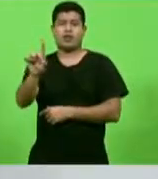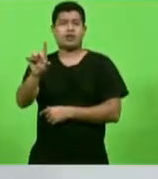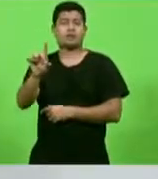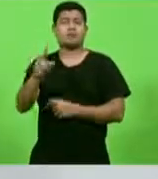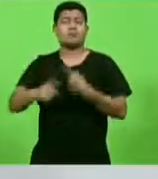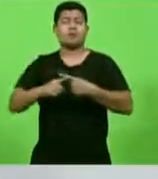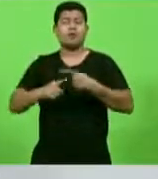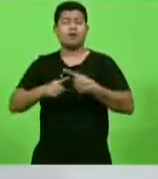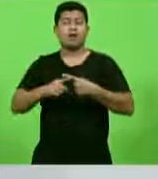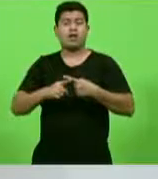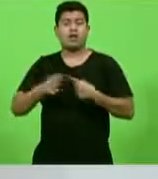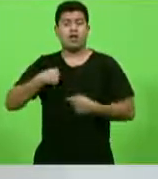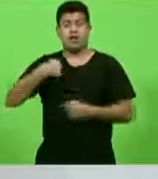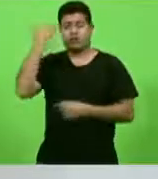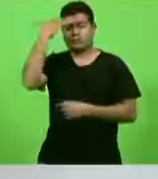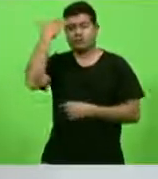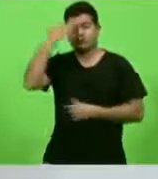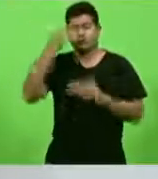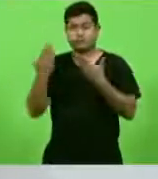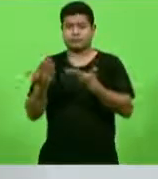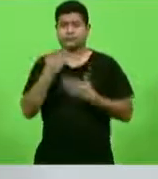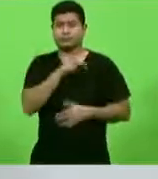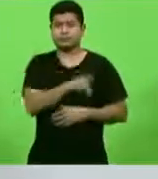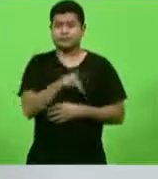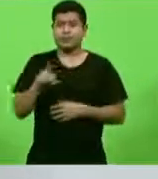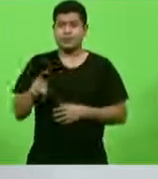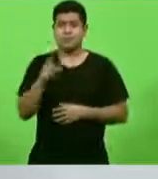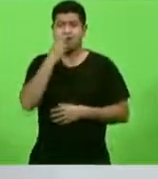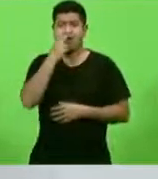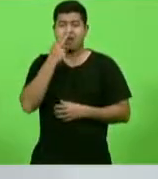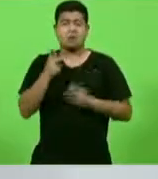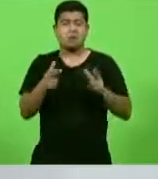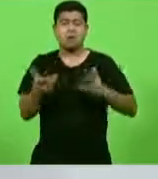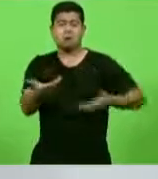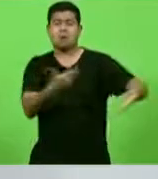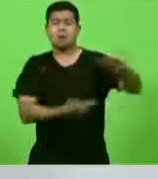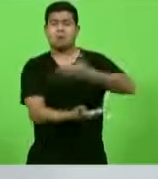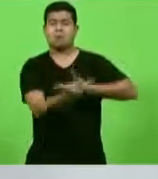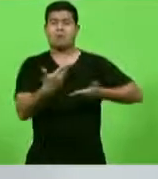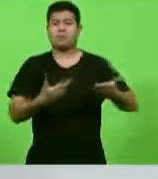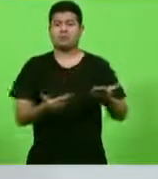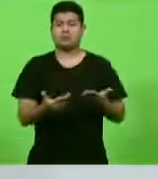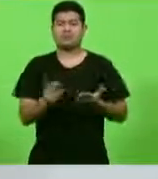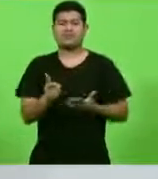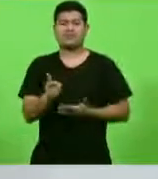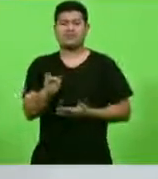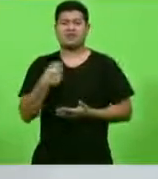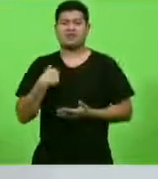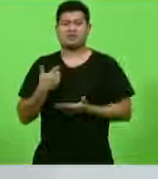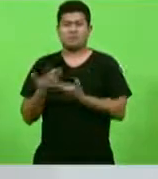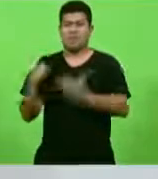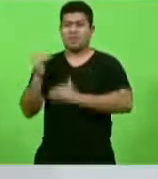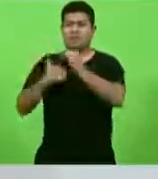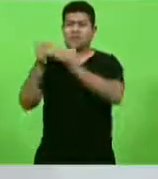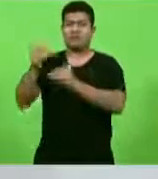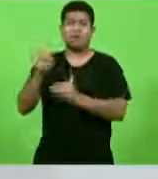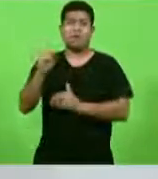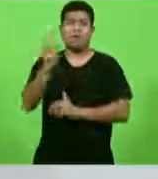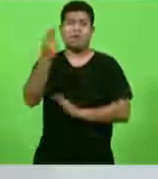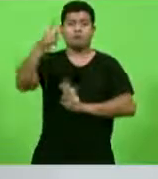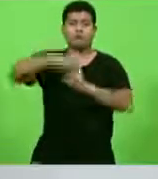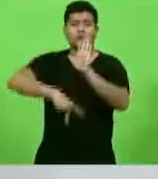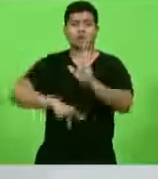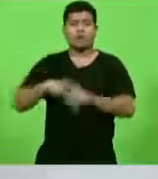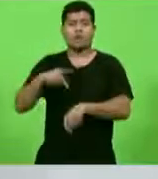porque eu entendo que o professor vira uma moeda de troca. Não há mais uma carreira, não há mais um projeto